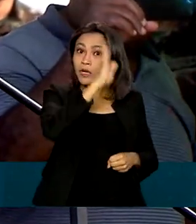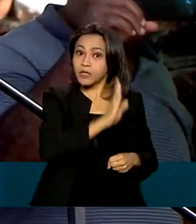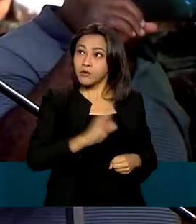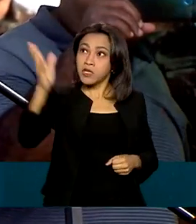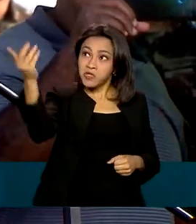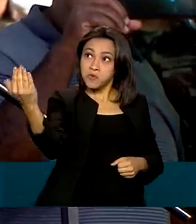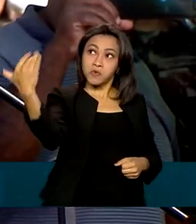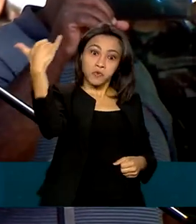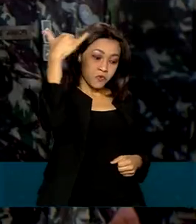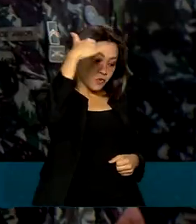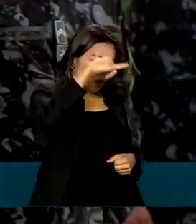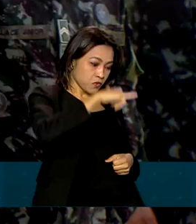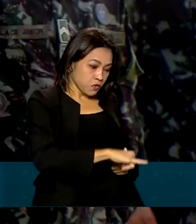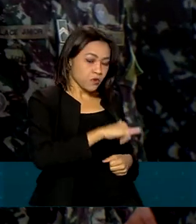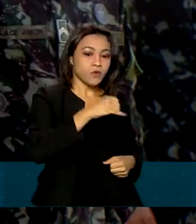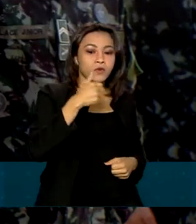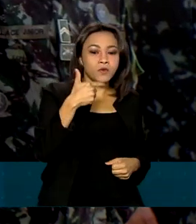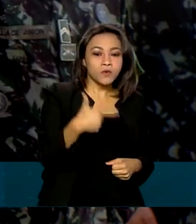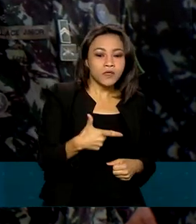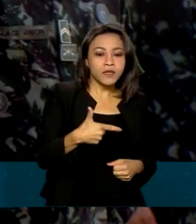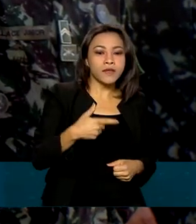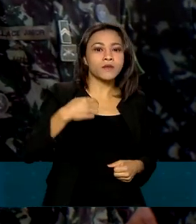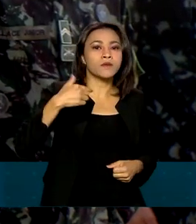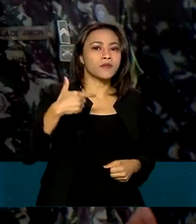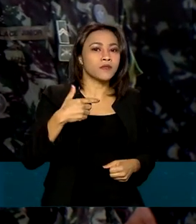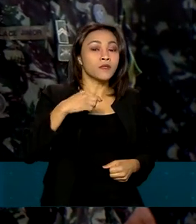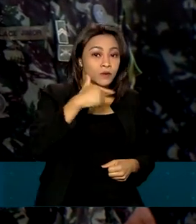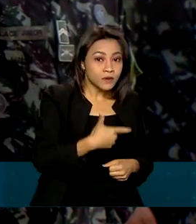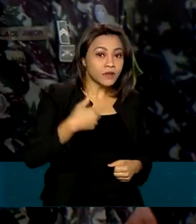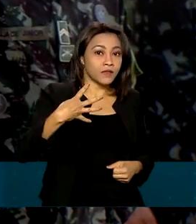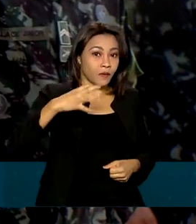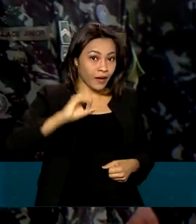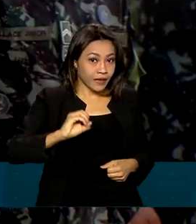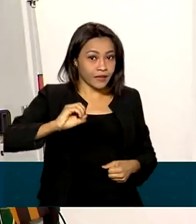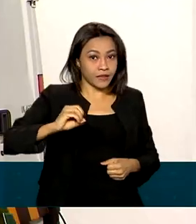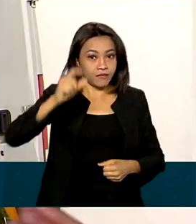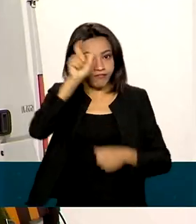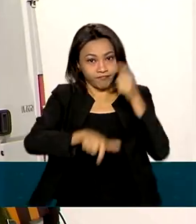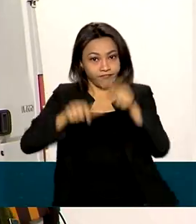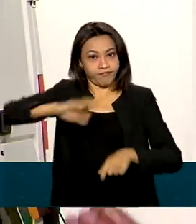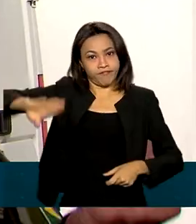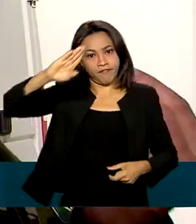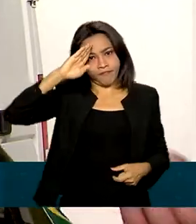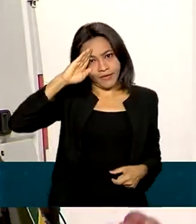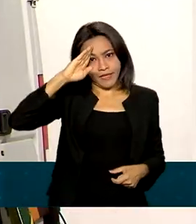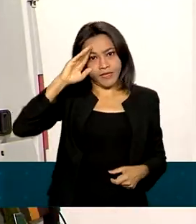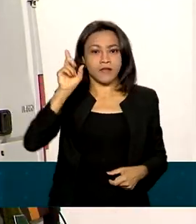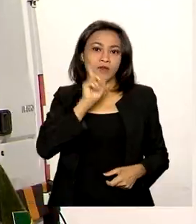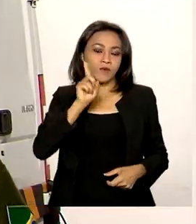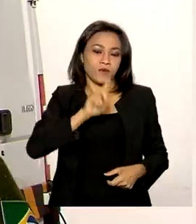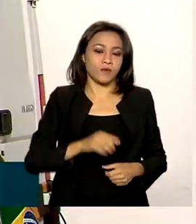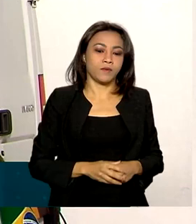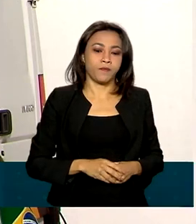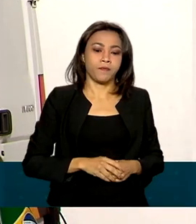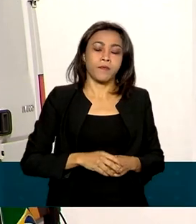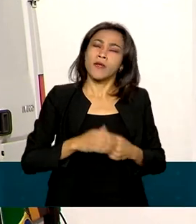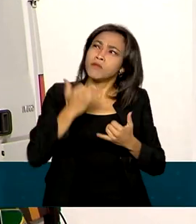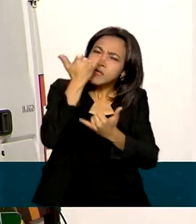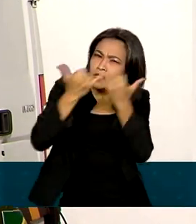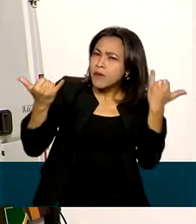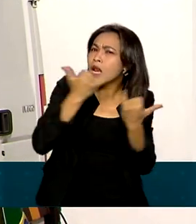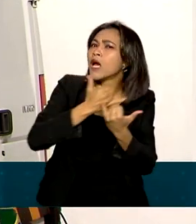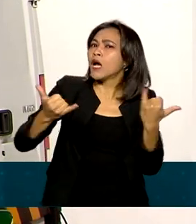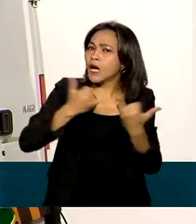e contou com a presença de 240 militares norte-americanos. A nossa doutrina, os aspectos doutrinários são muito semelhantes,